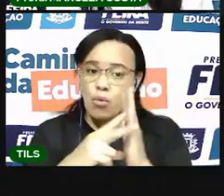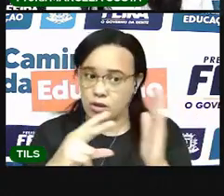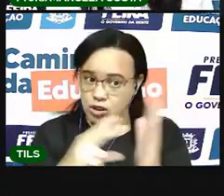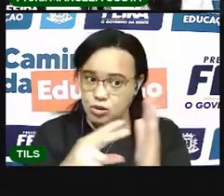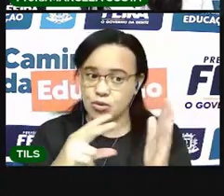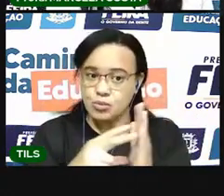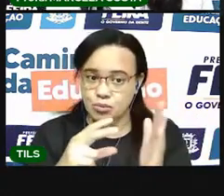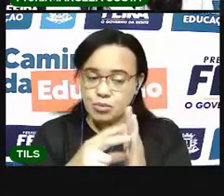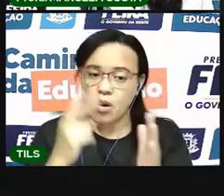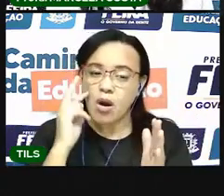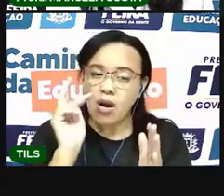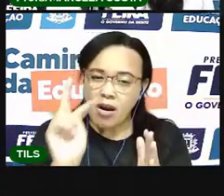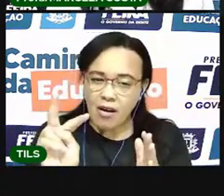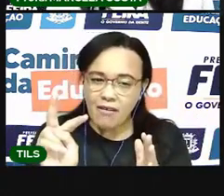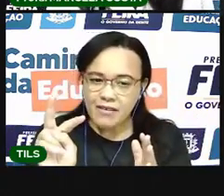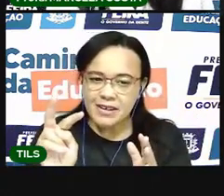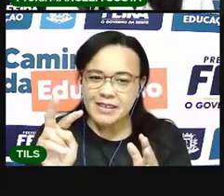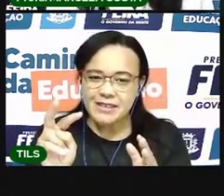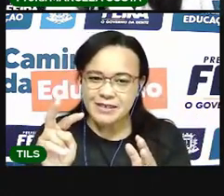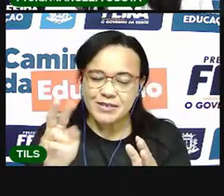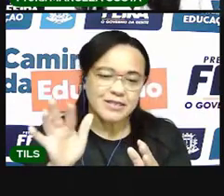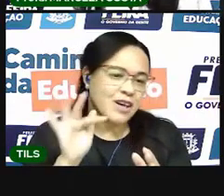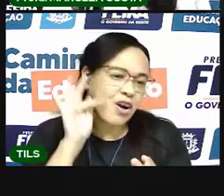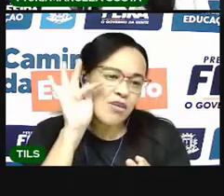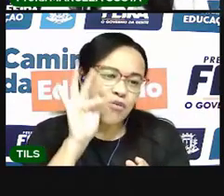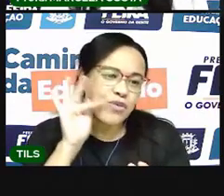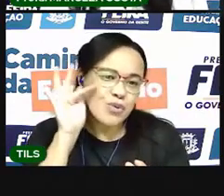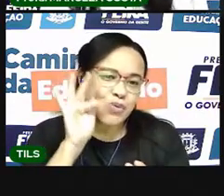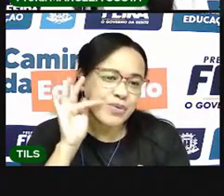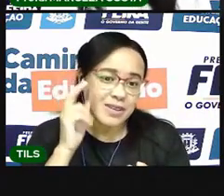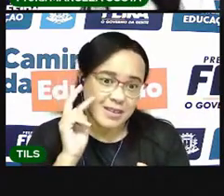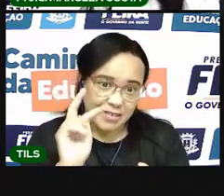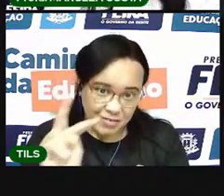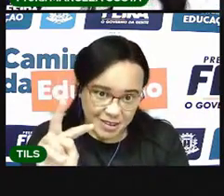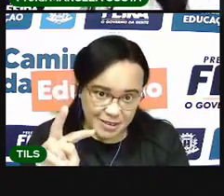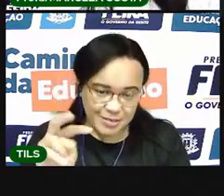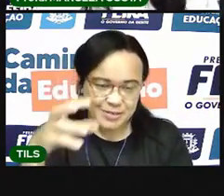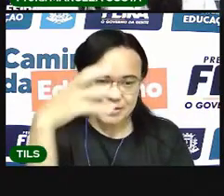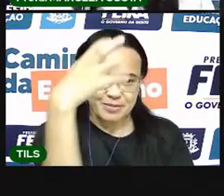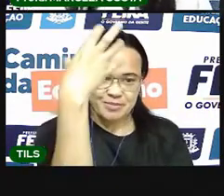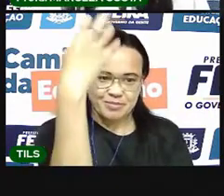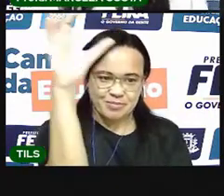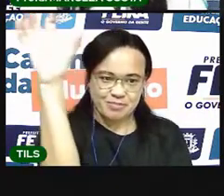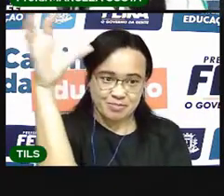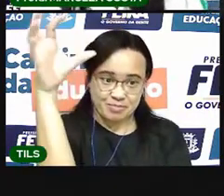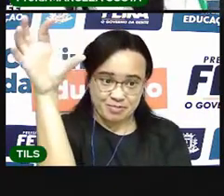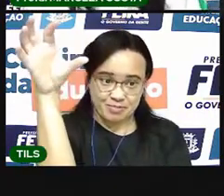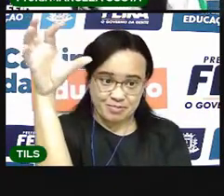Olha essa imagem que está representando um abacaxi. Vamos ver, escrita?